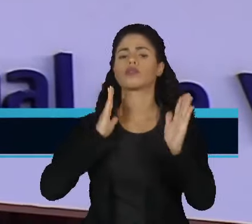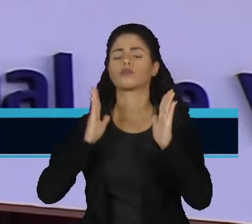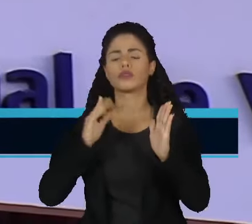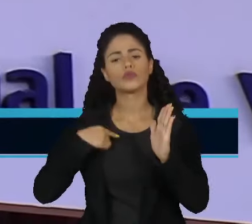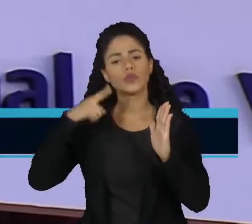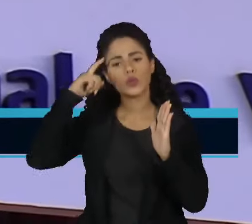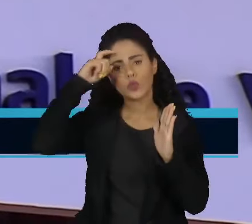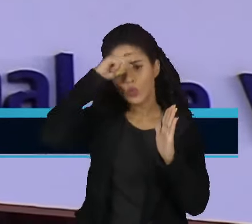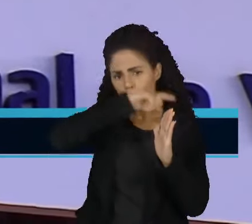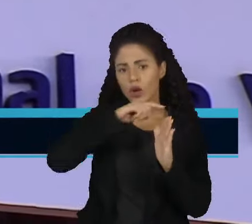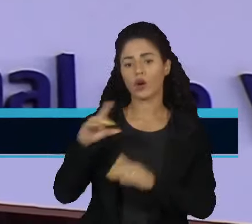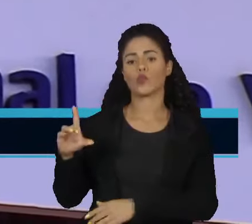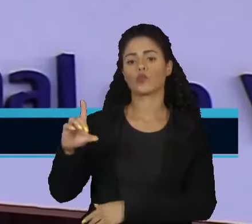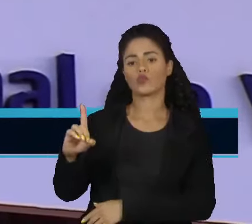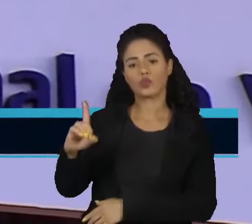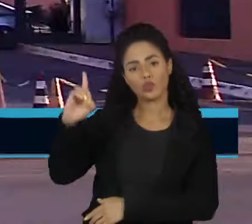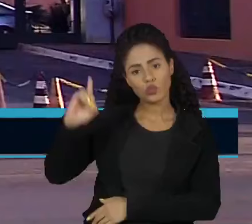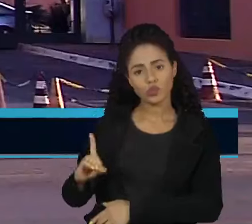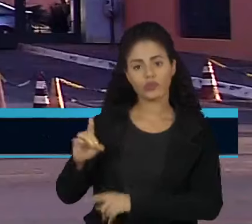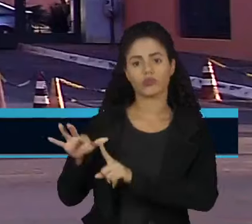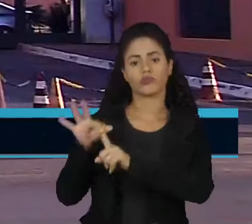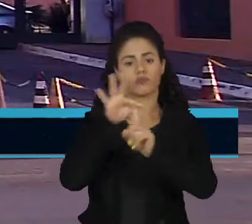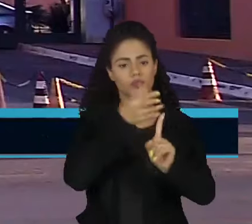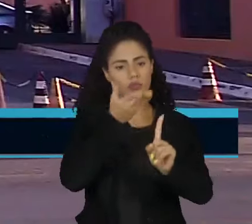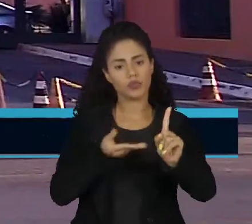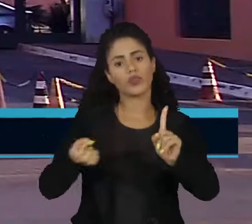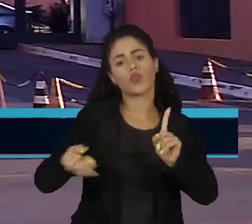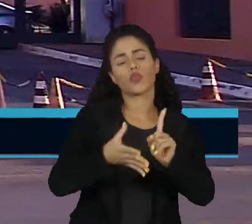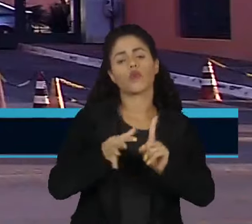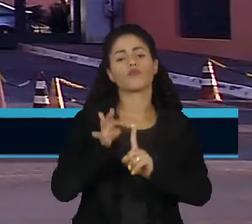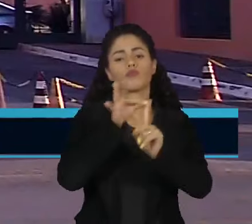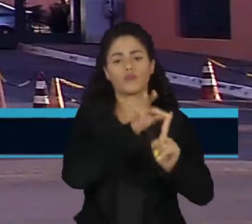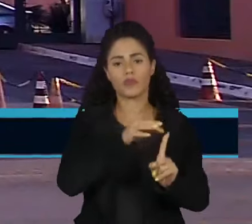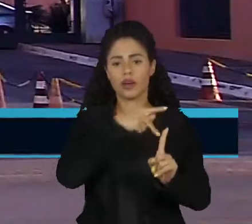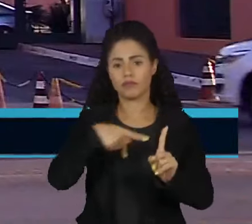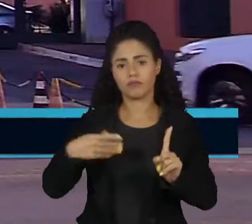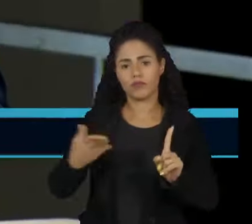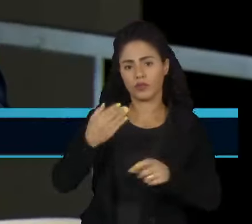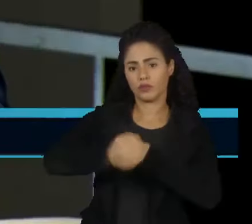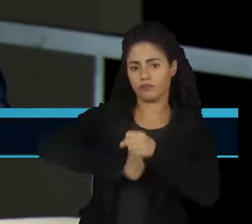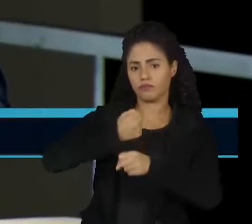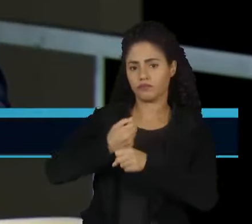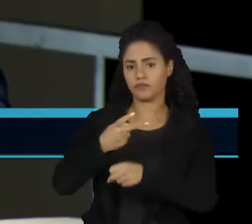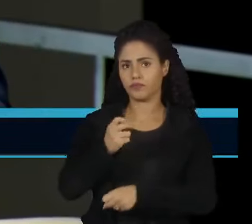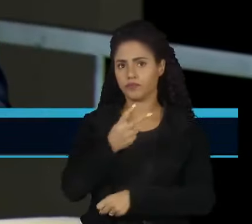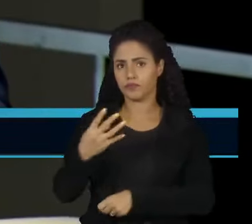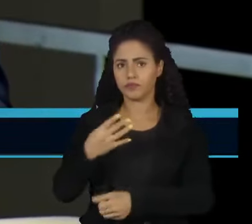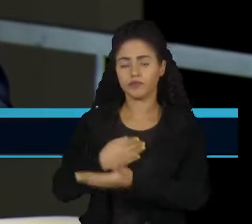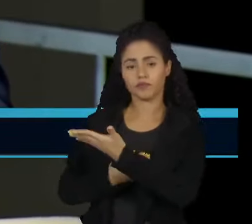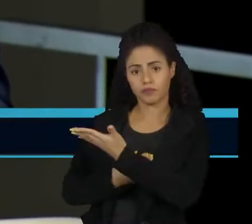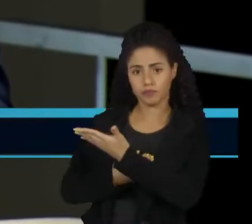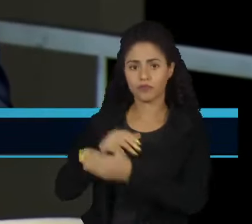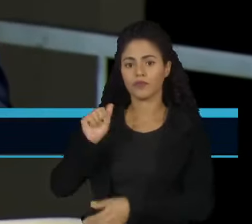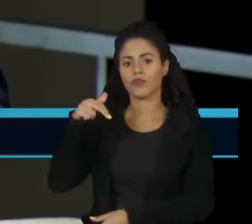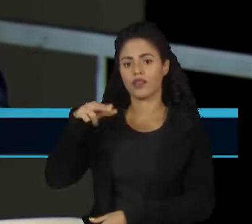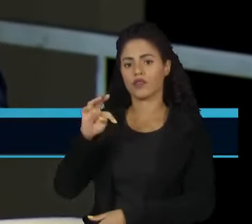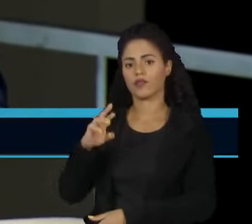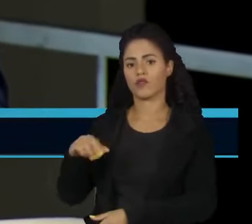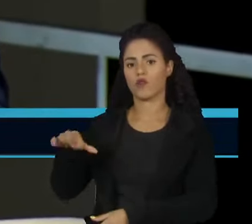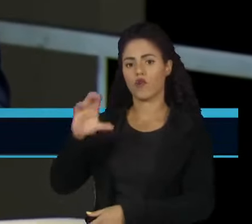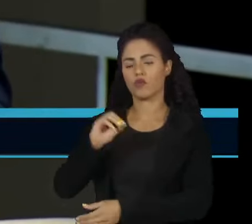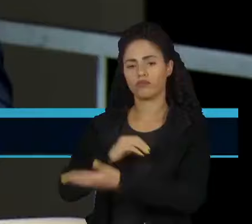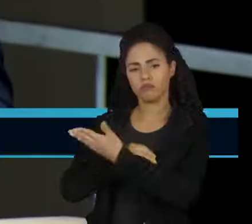definição do novo diretor-presidente da Anvisa, que deve ser indicado pelo presidente ainda este ano. O atual Antônio Barra Torres,